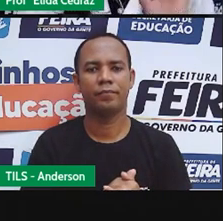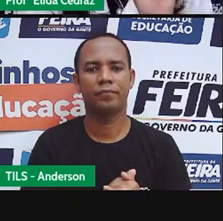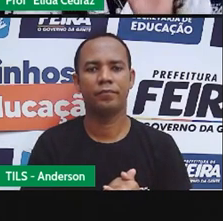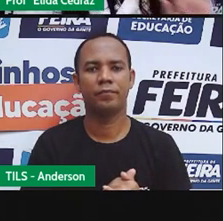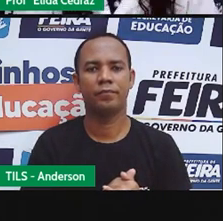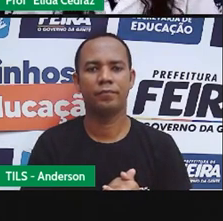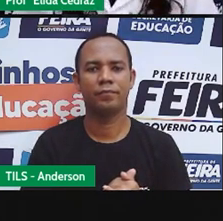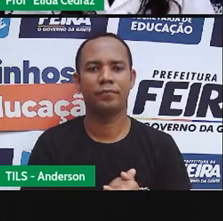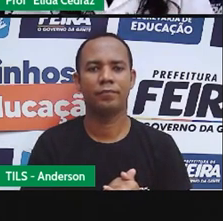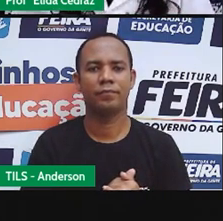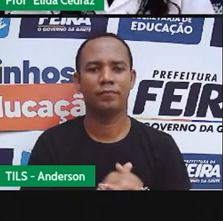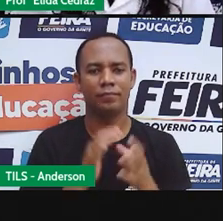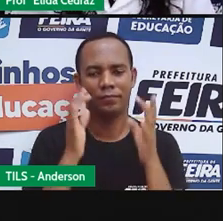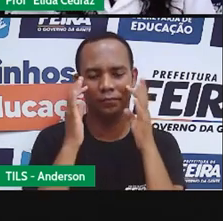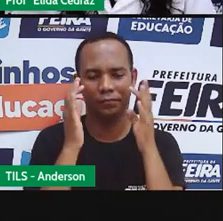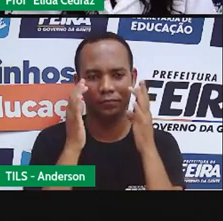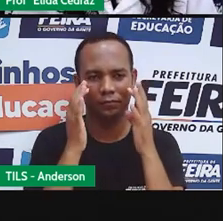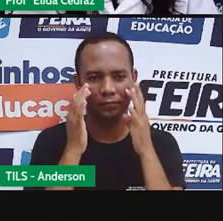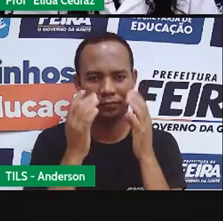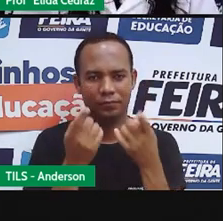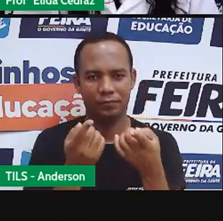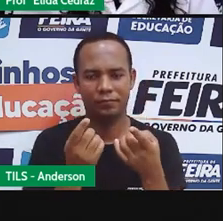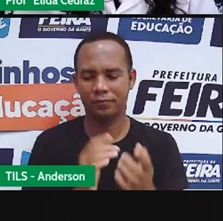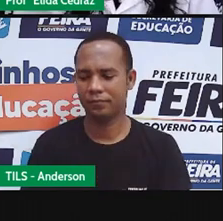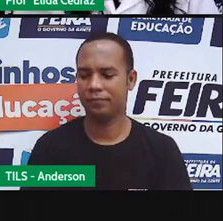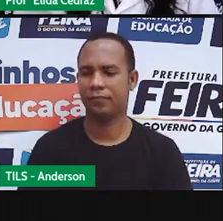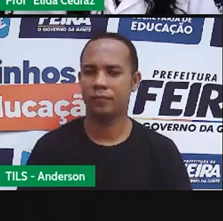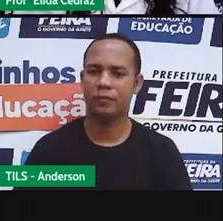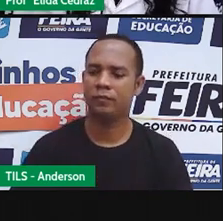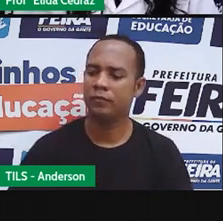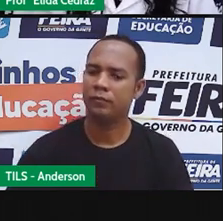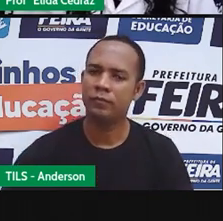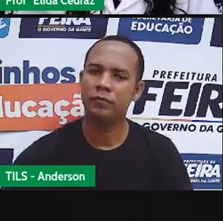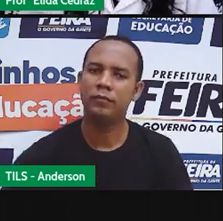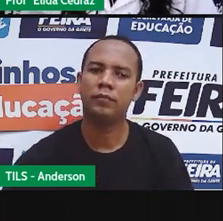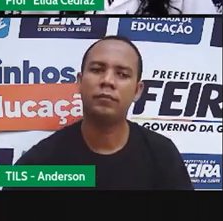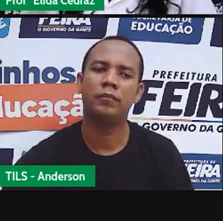Eu quero que você preste atenção nesse videozinho. Vamos assistir esse desenho.